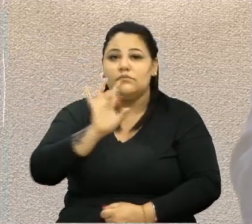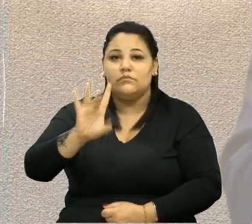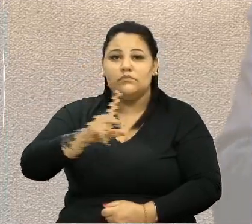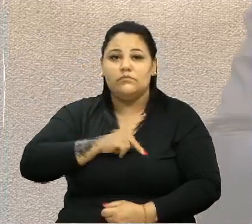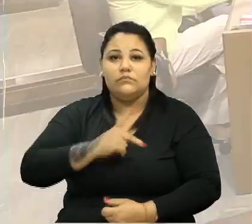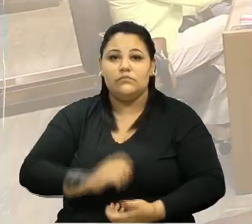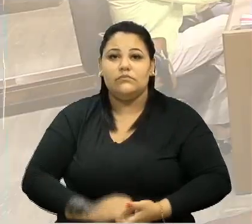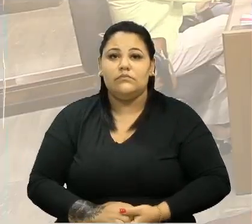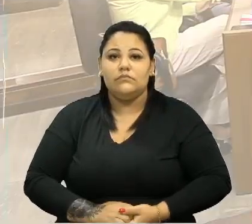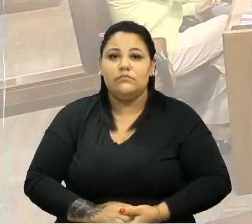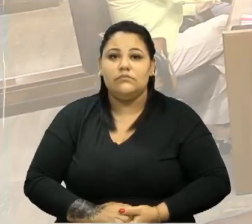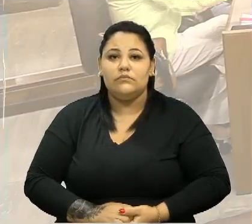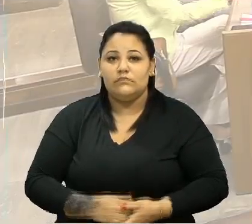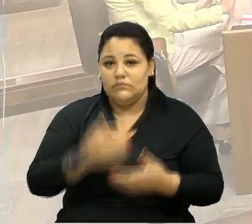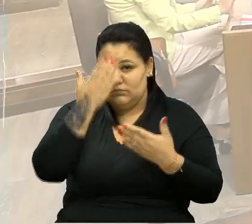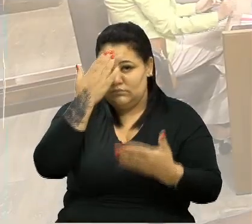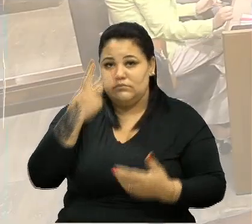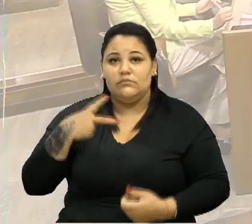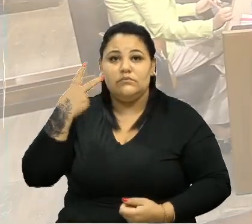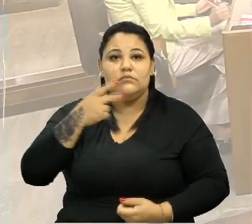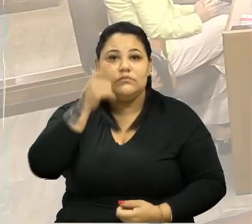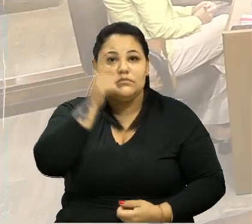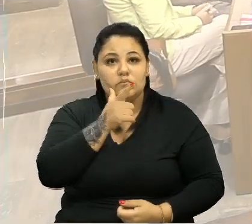Era isso, presidente. Obrigado, vereador Lucas. Em discussão...